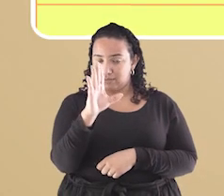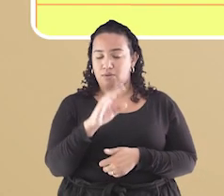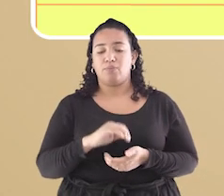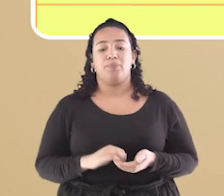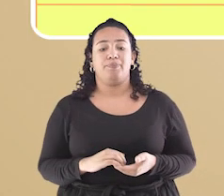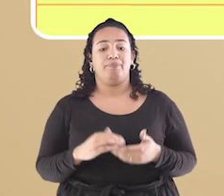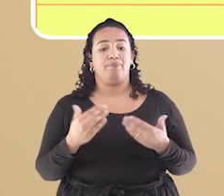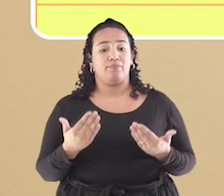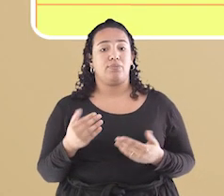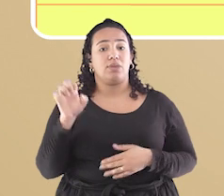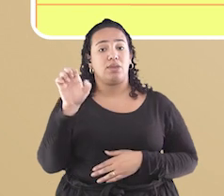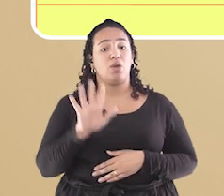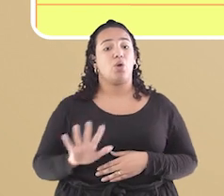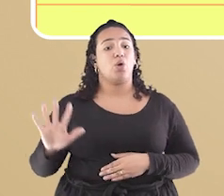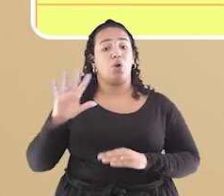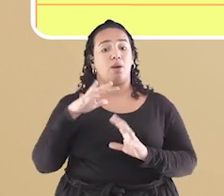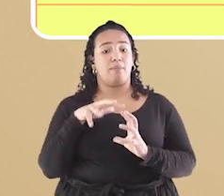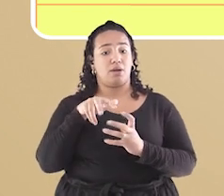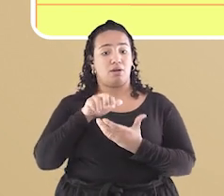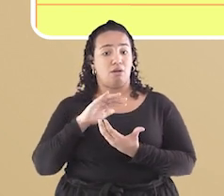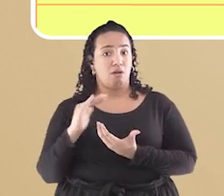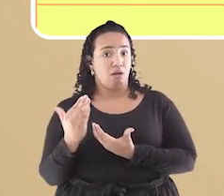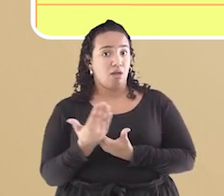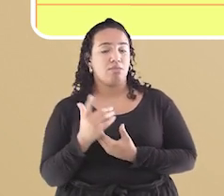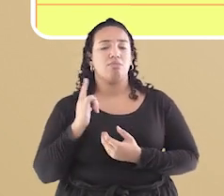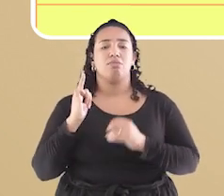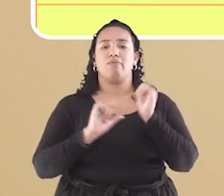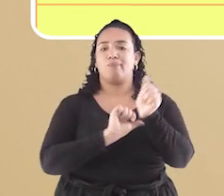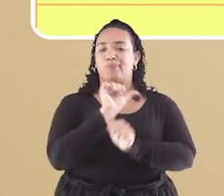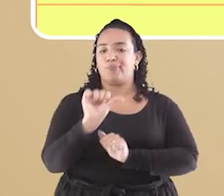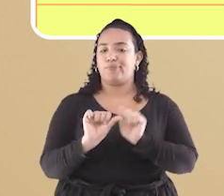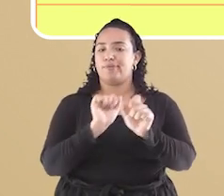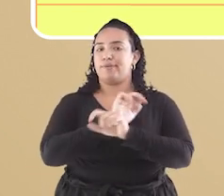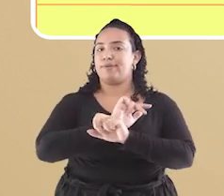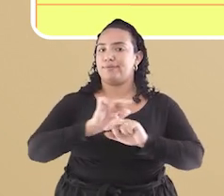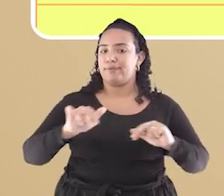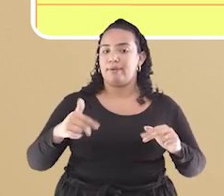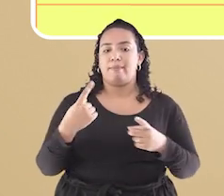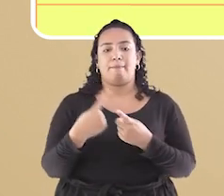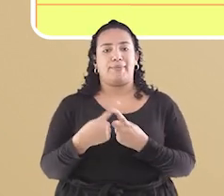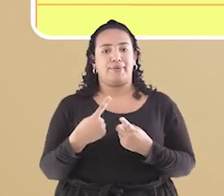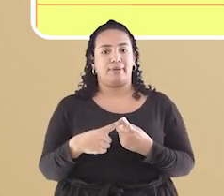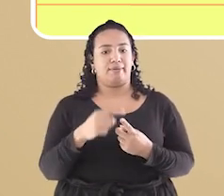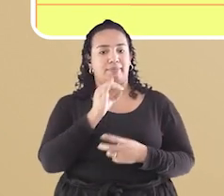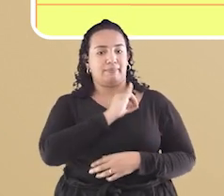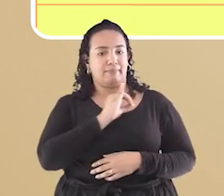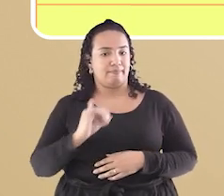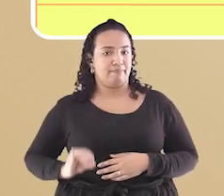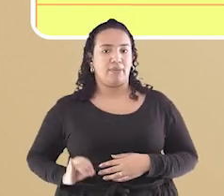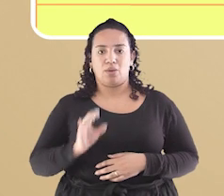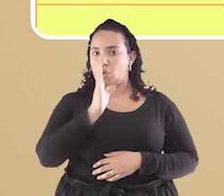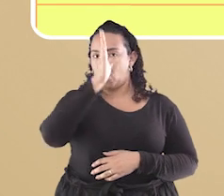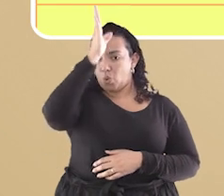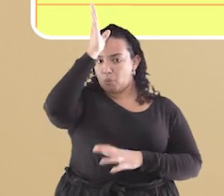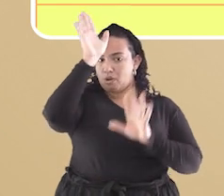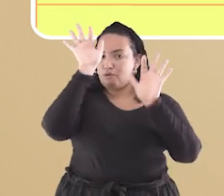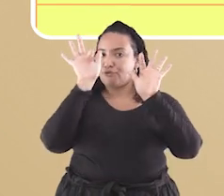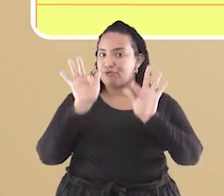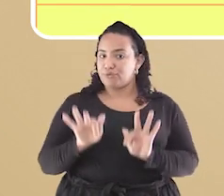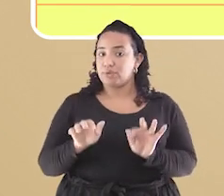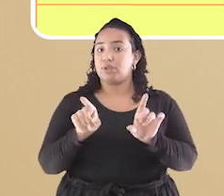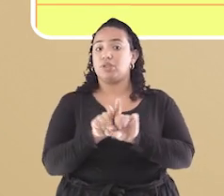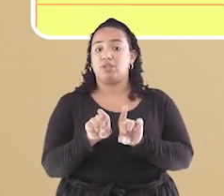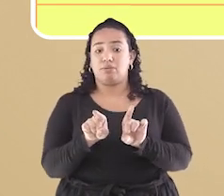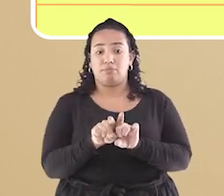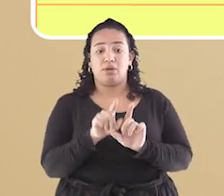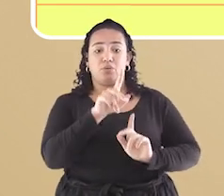Europa Ocidental passou por inúmeras transformações devido à desagregação do Império Romano e ao estabelecimento dos